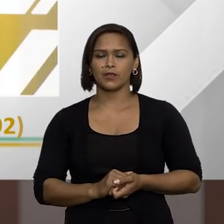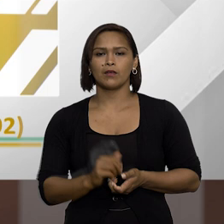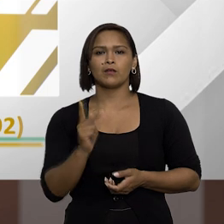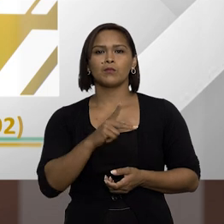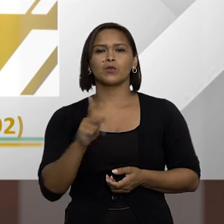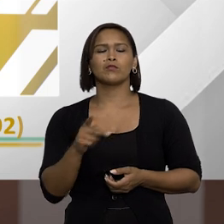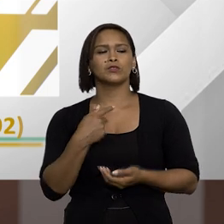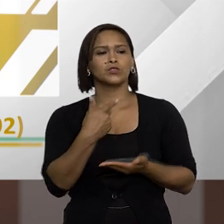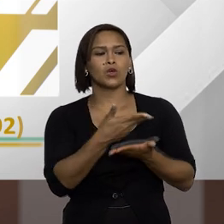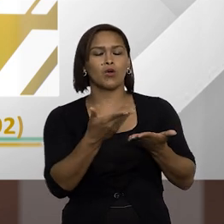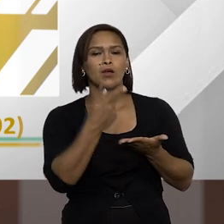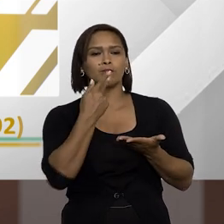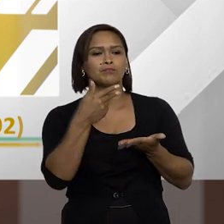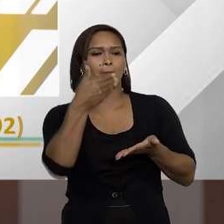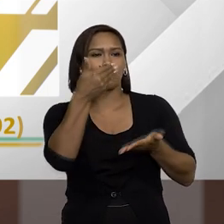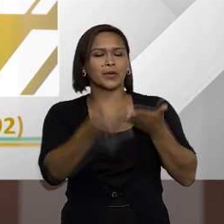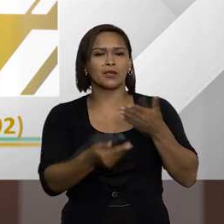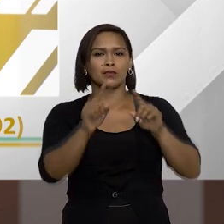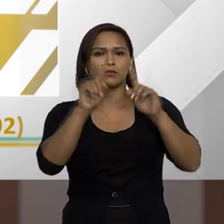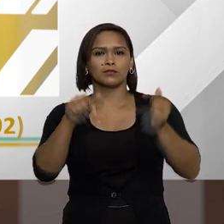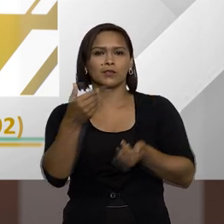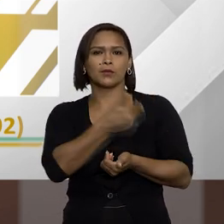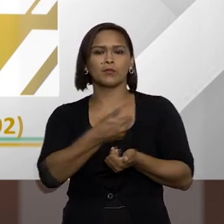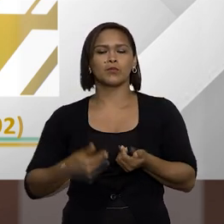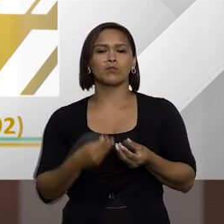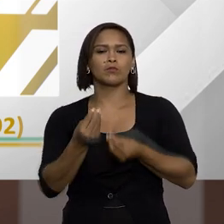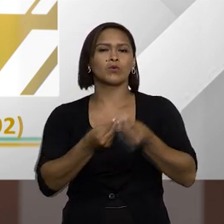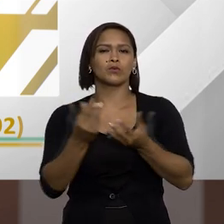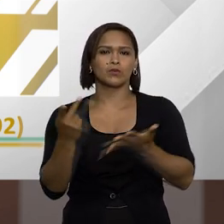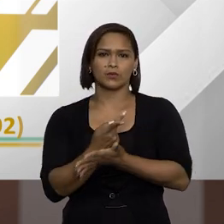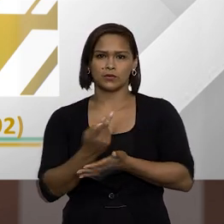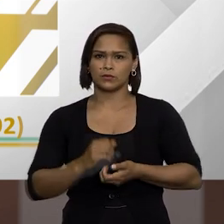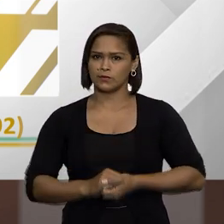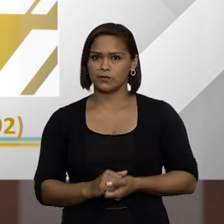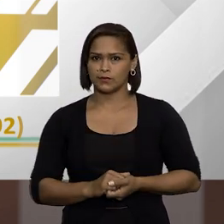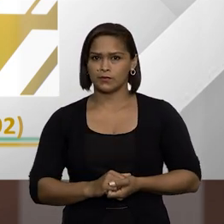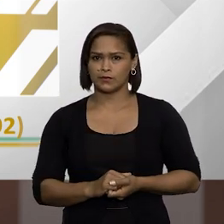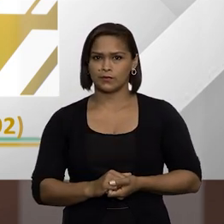Professor Daudi, e em relação à perda da função pública, quando é que ela ocorre?